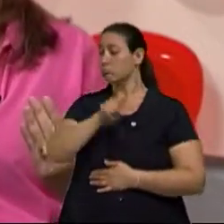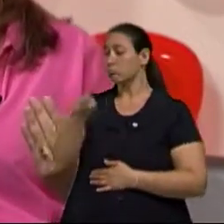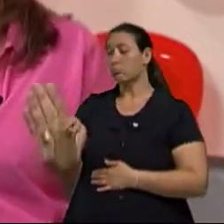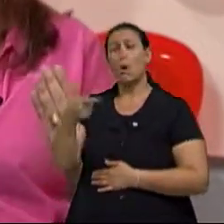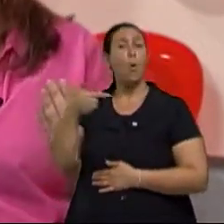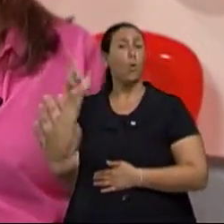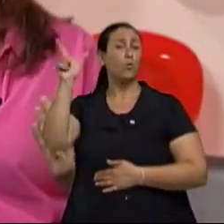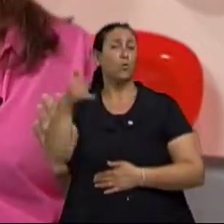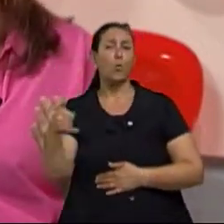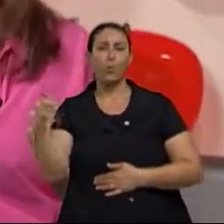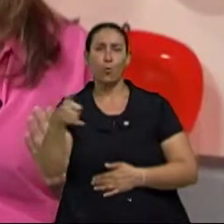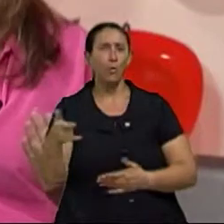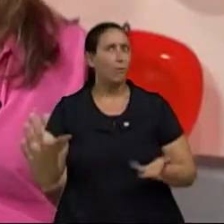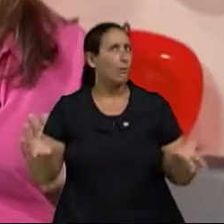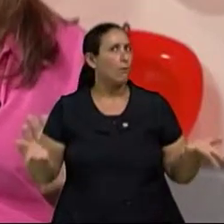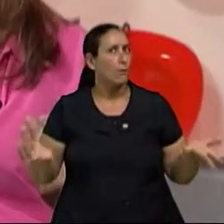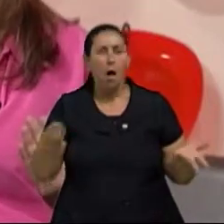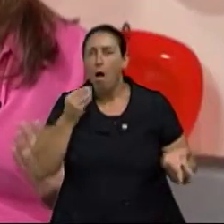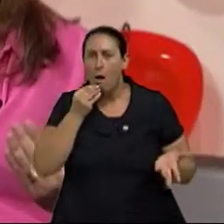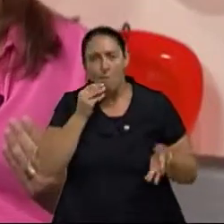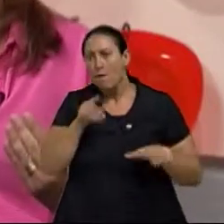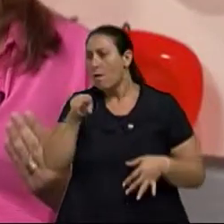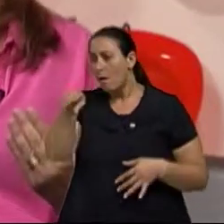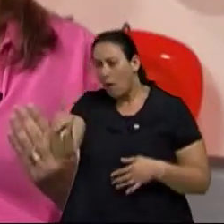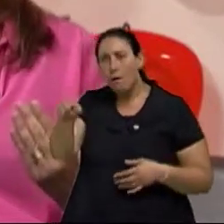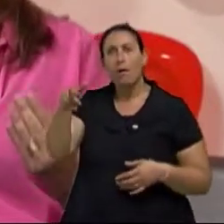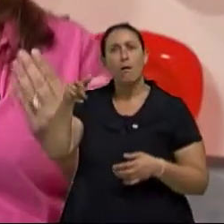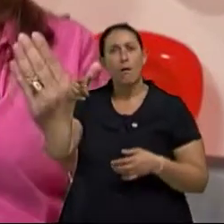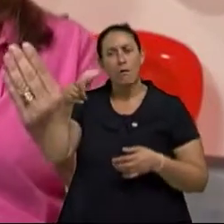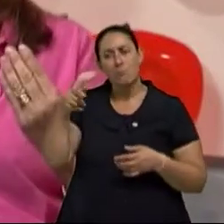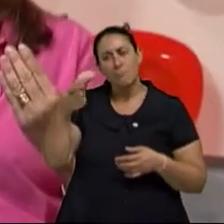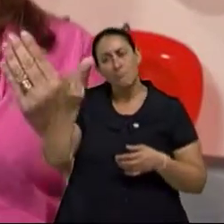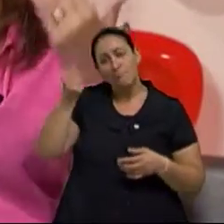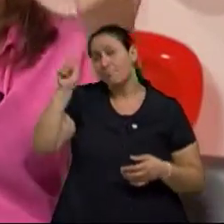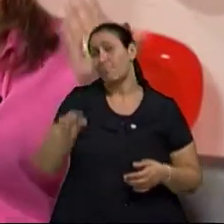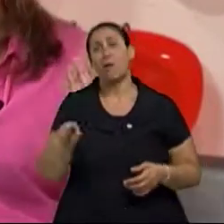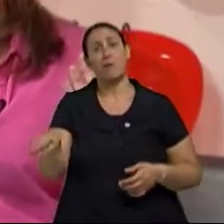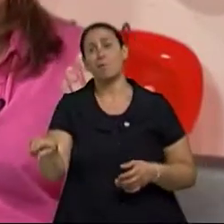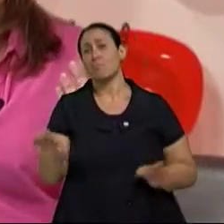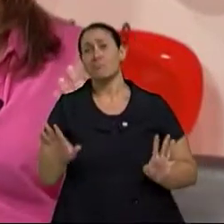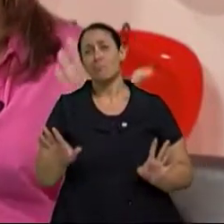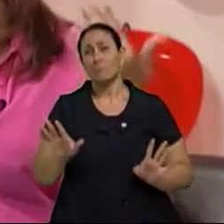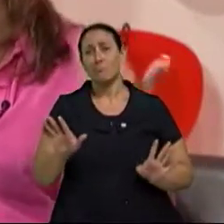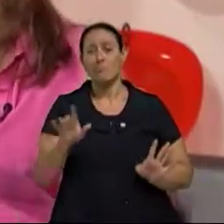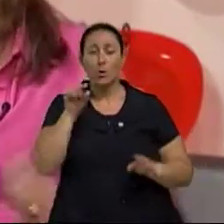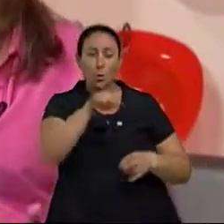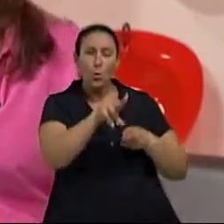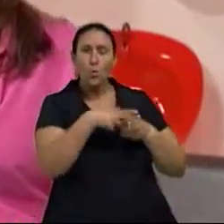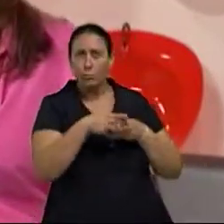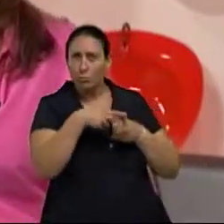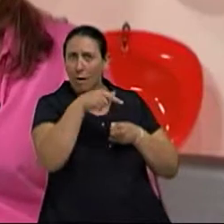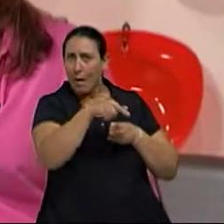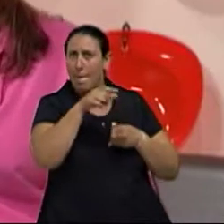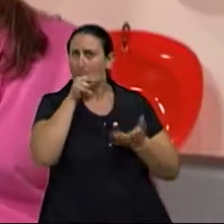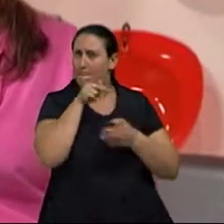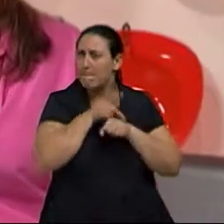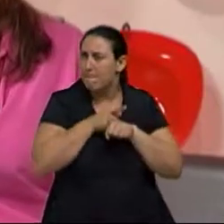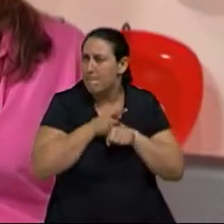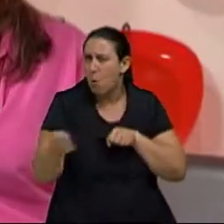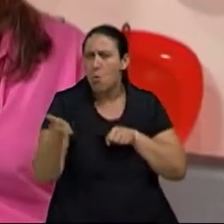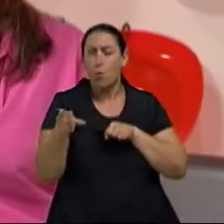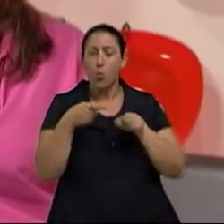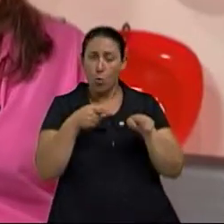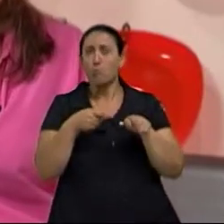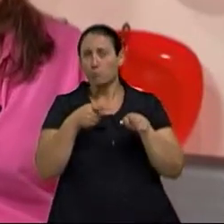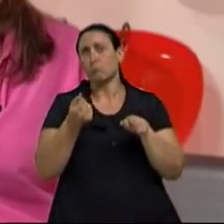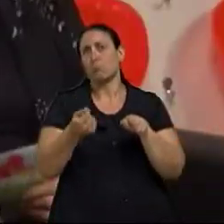outra gordura. É óbvio que esse chocolate vai ter um custo, o puro vai ter um custo mais alto do que o outro que tem